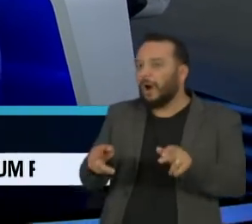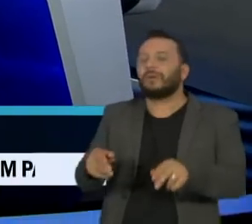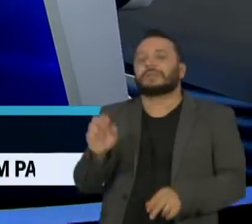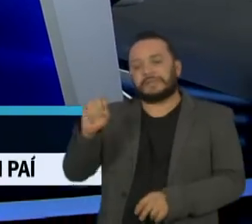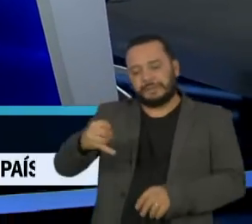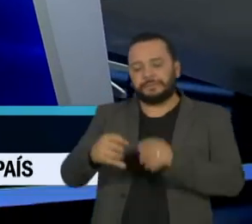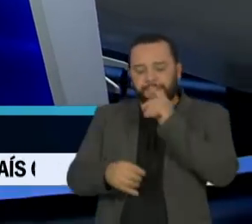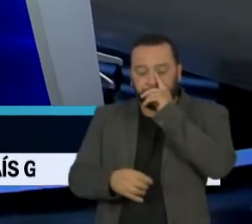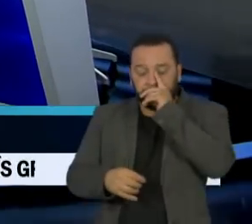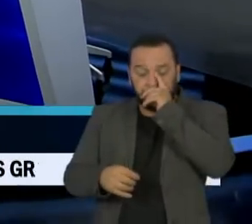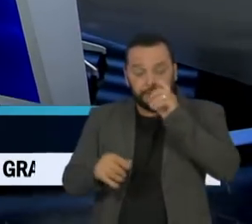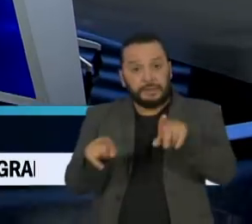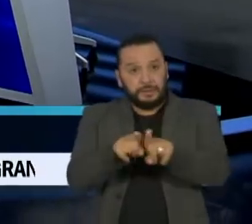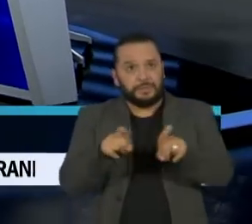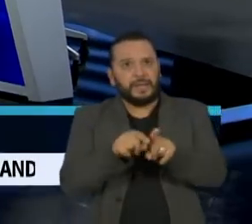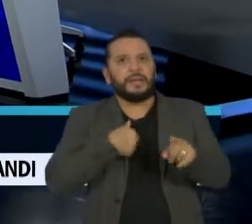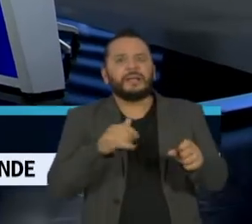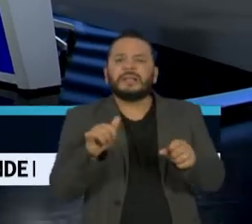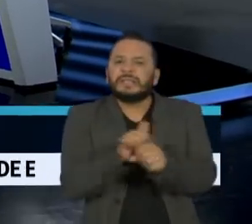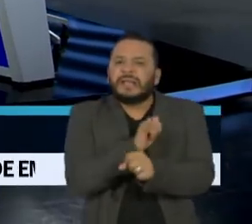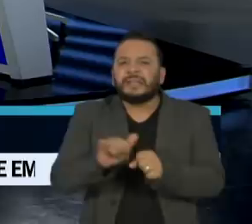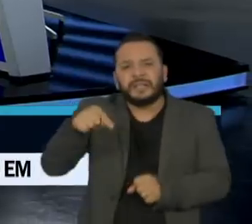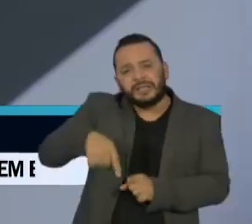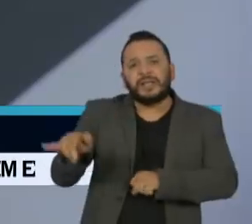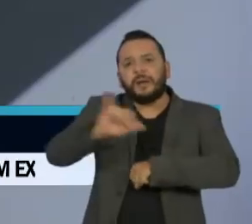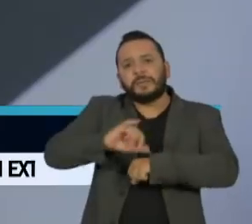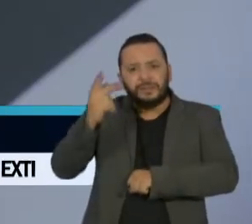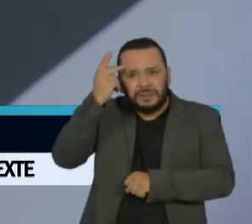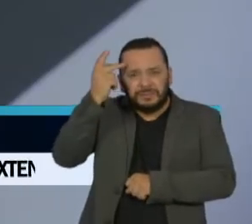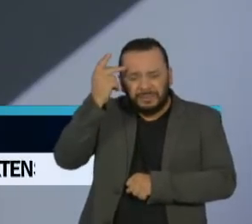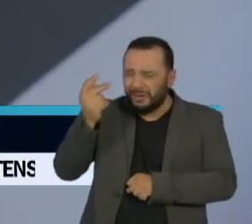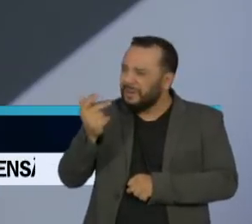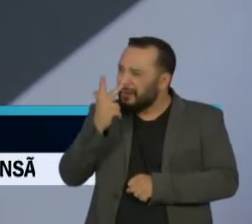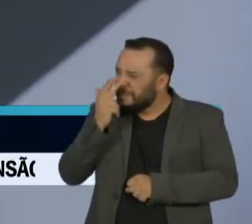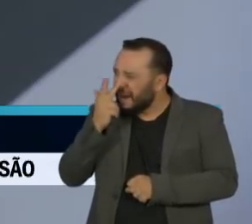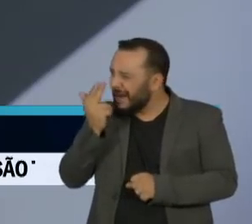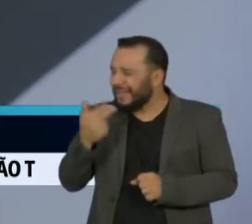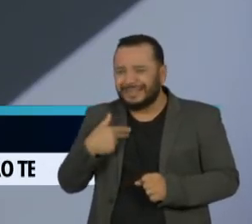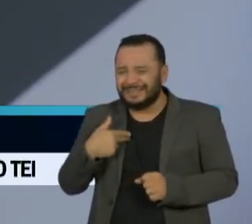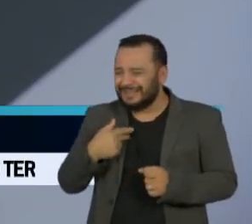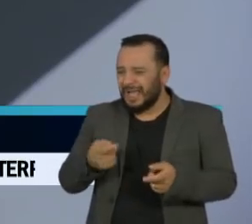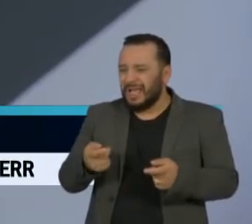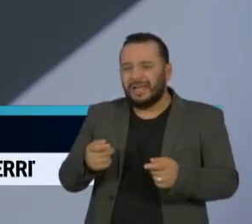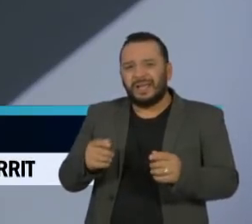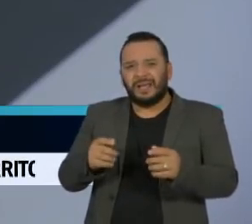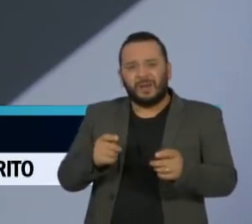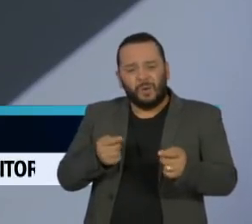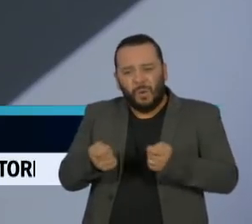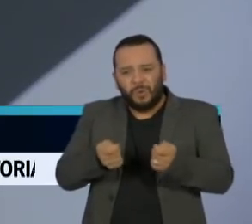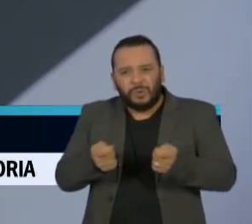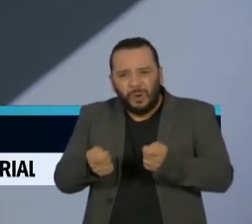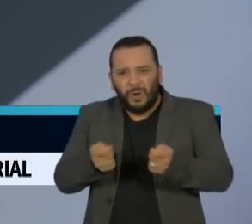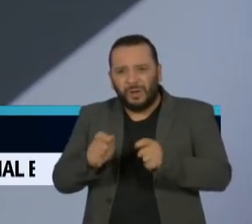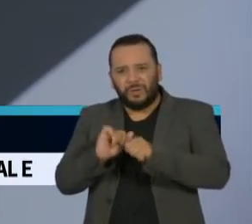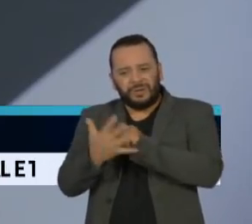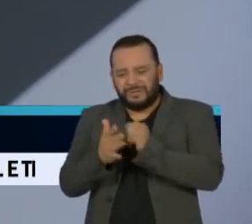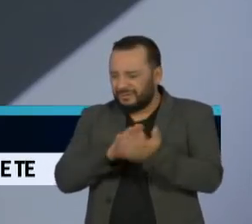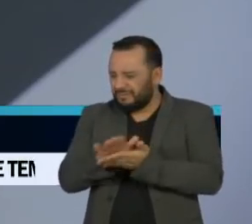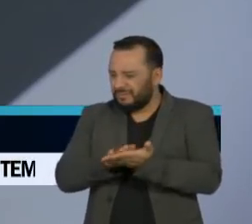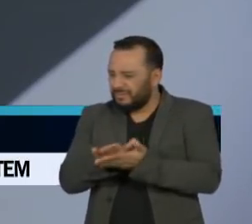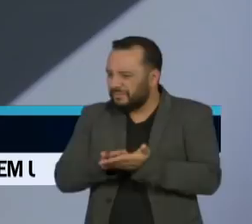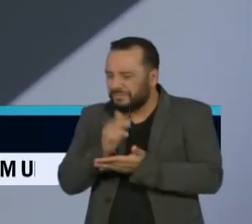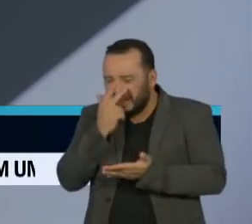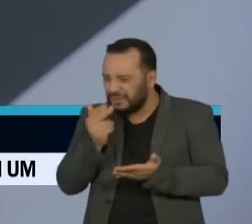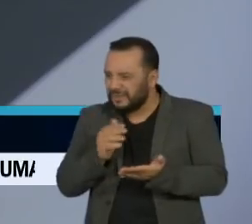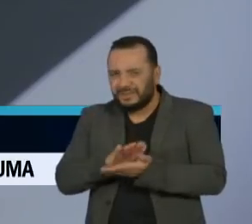Patrícia, as medidas que vêm sendo tomadas aqui na capital paulista não têm surtido o efeito para conter o contágio como esperado. Com base